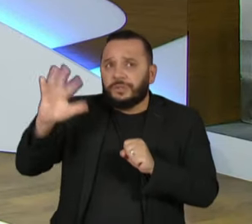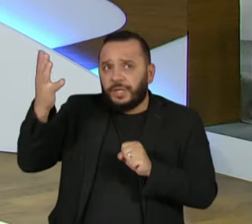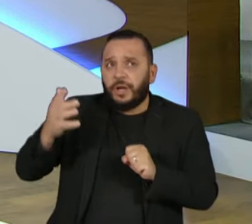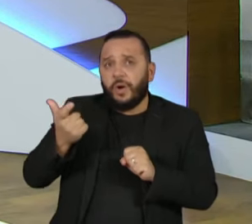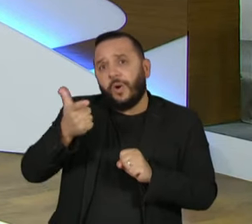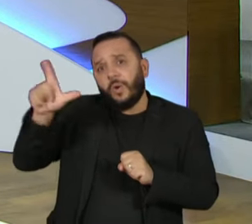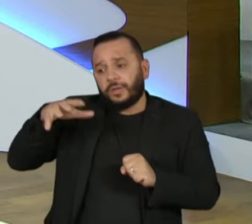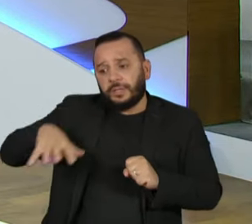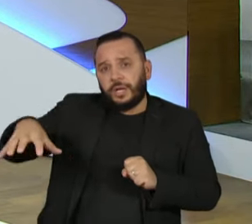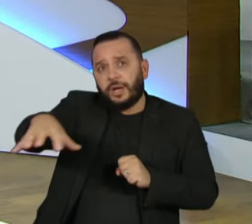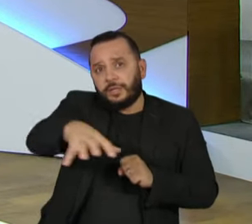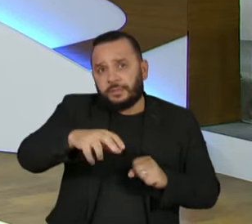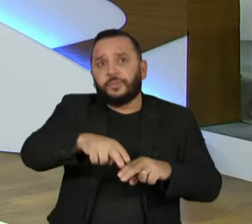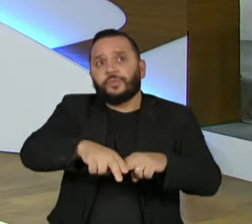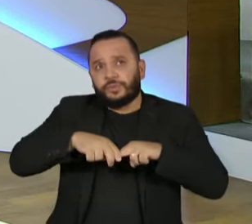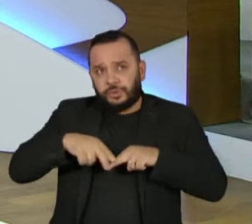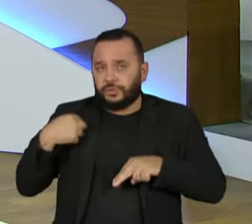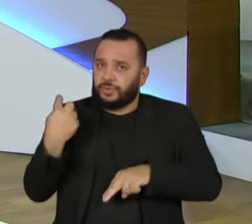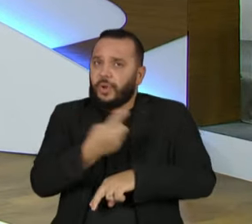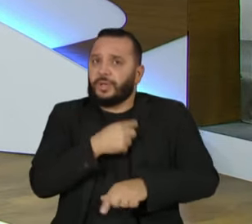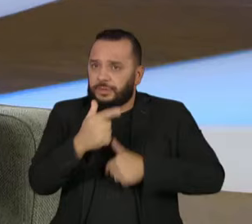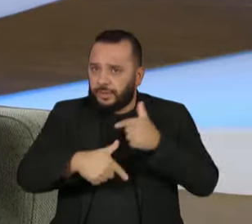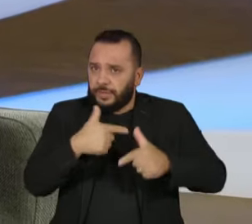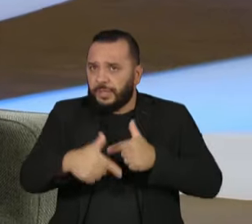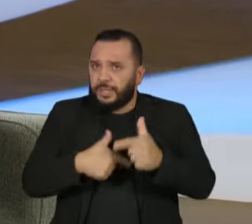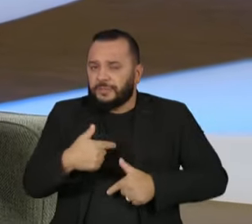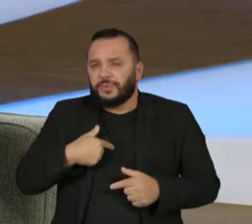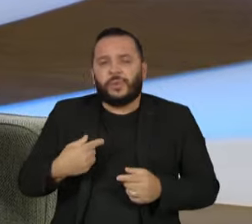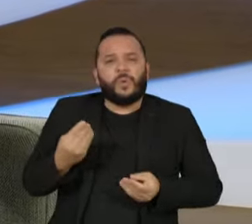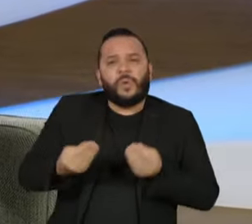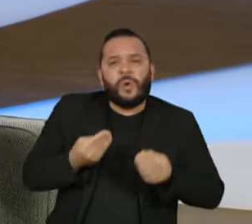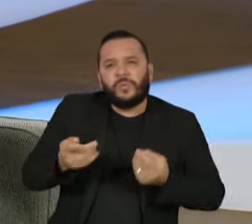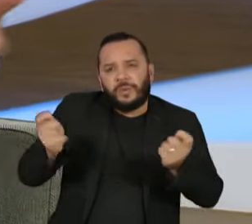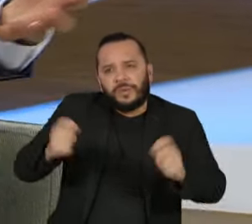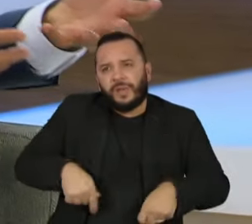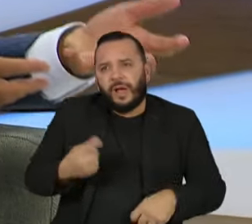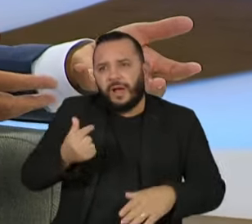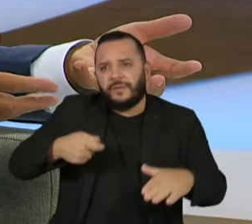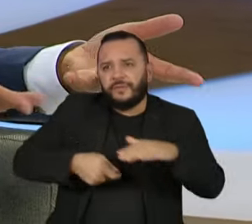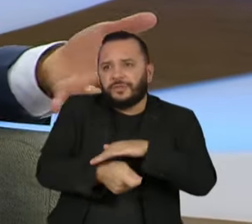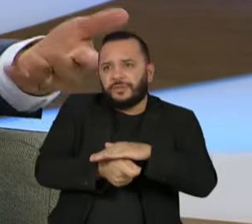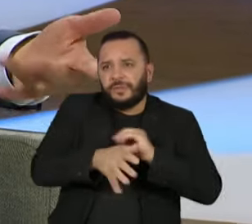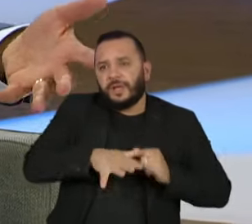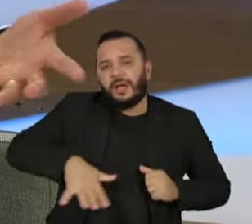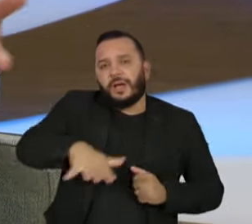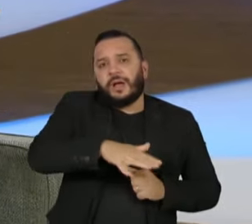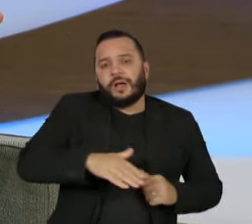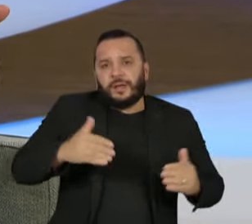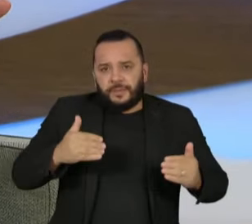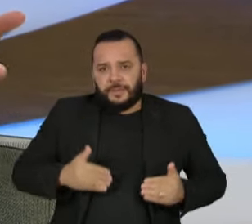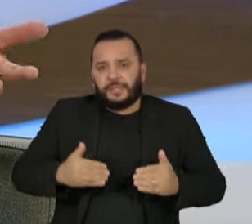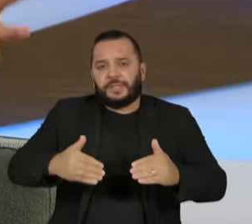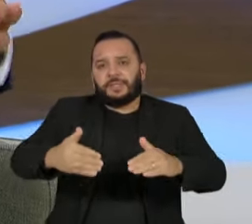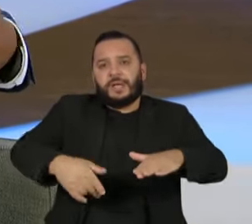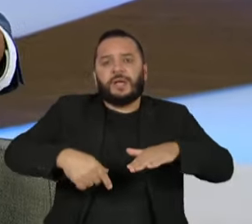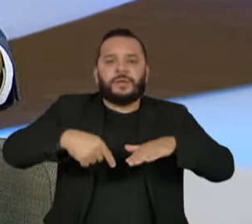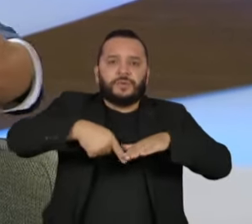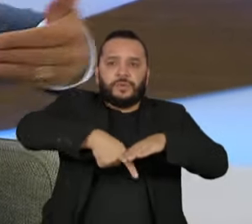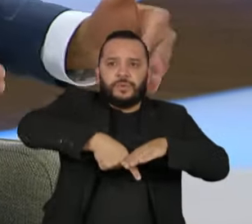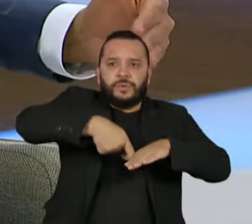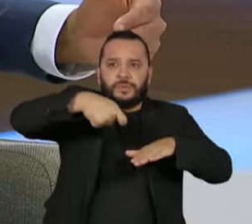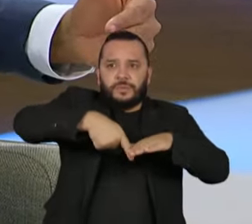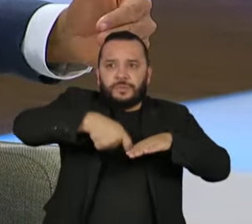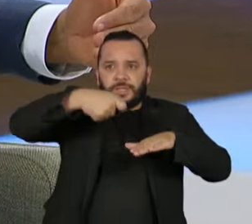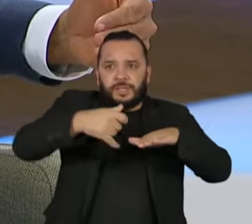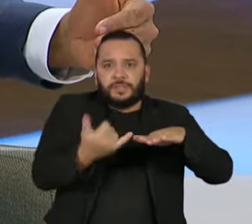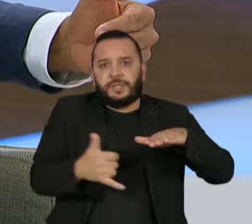equipe de transição está trabalhando. Quais as possibilidades que temos de investimentos na área do Ministério das Minas e Energia? Você